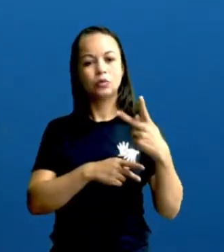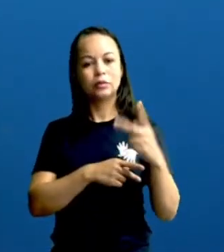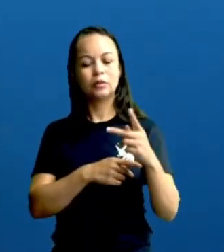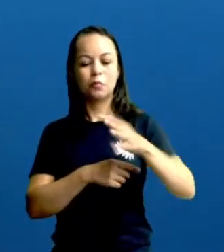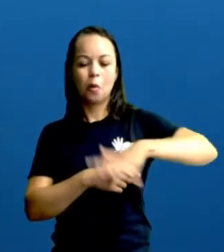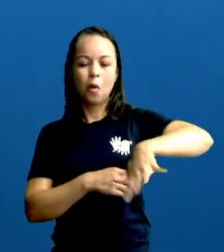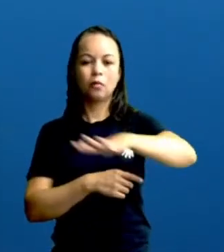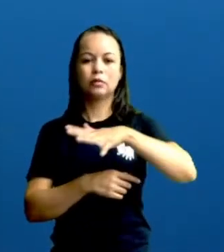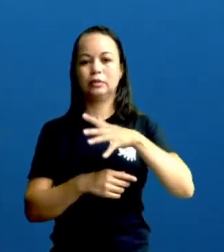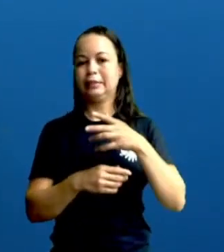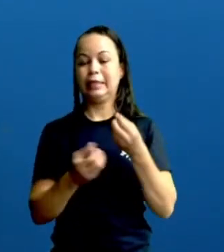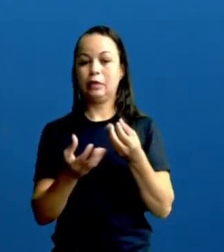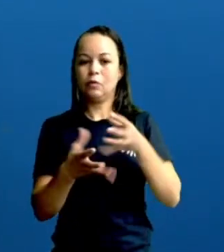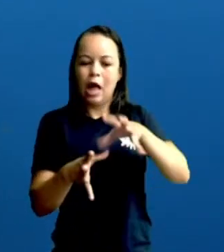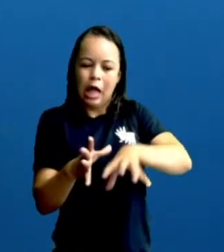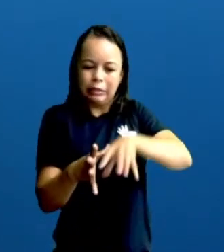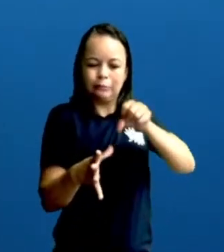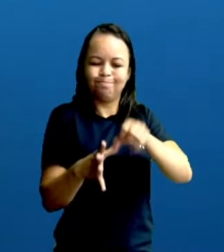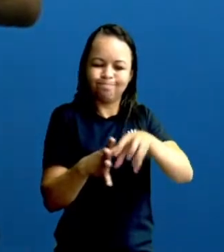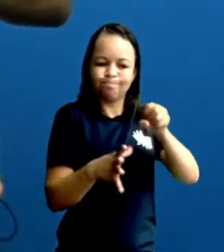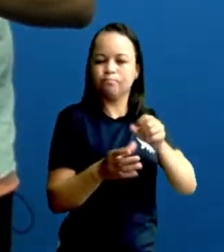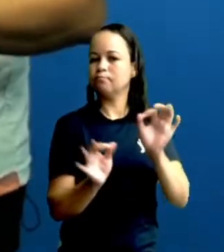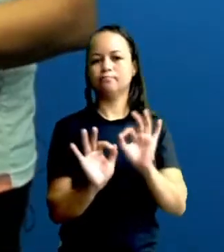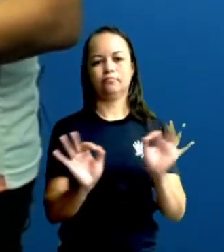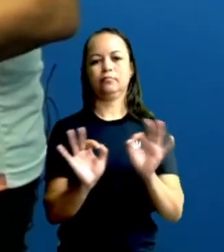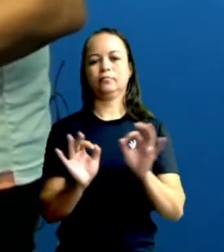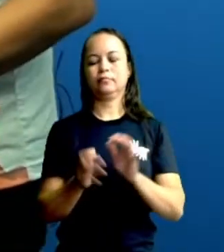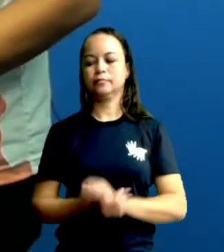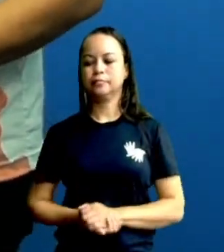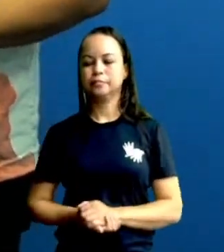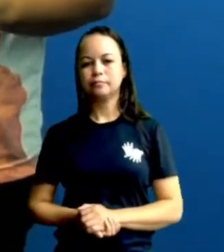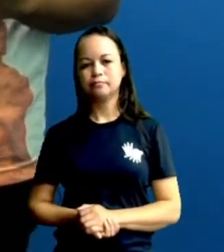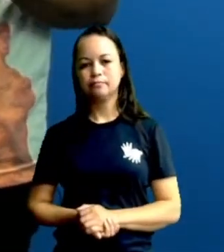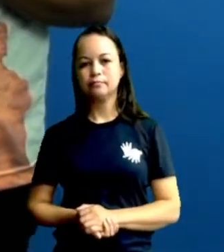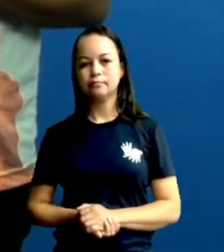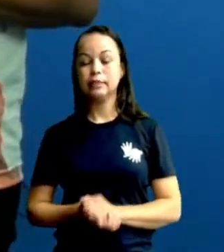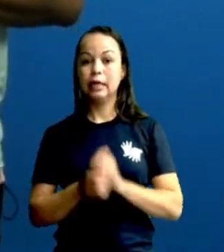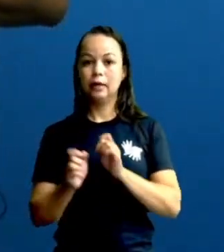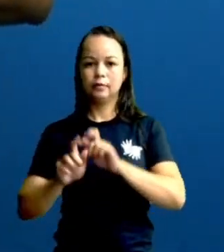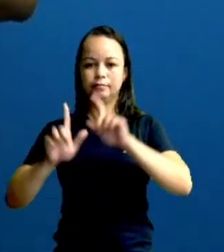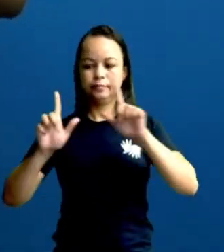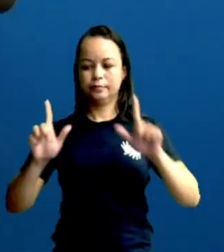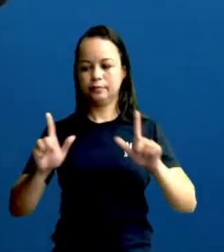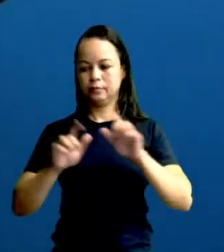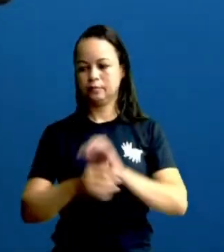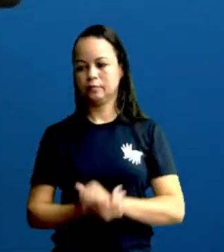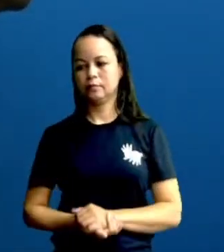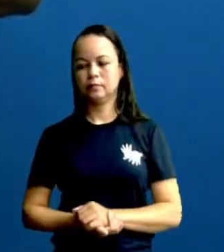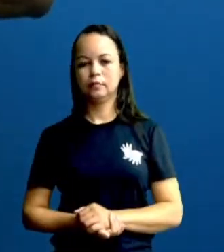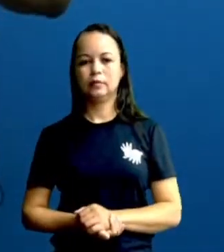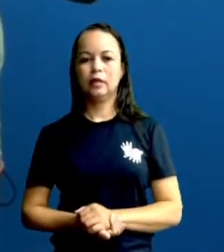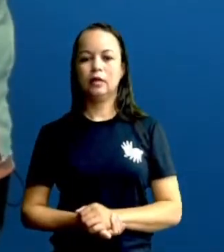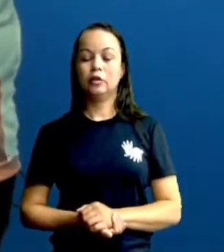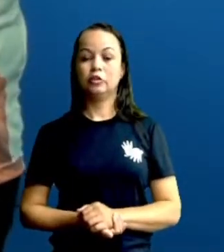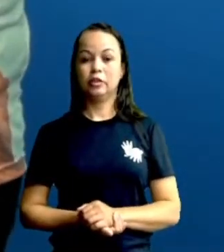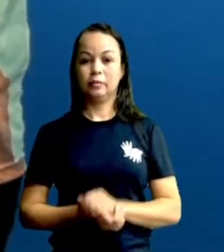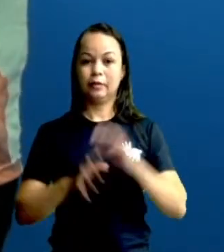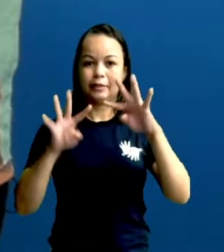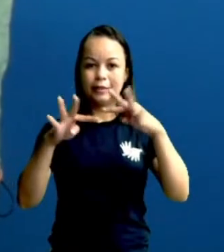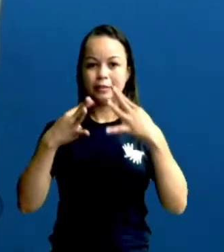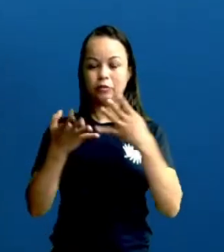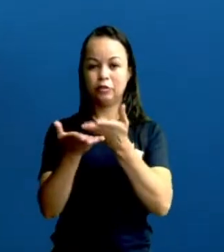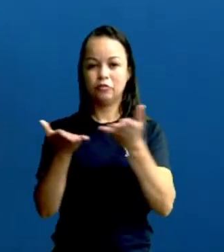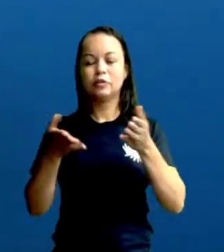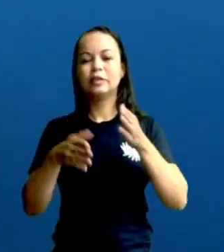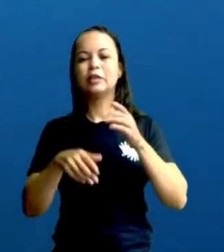deve ser subtraído, que não deve ser tirado neles. Por favor, produção, vamos para o nosso próximo slide. E aí, já chamando a atenção de vocês, está